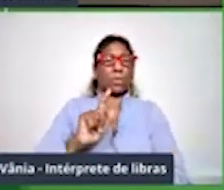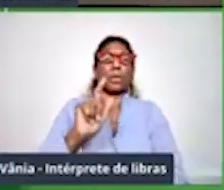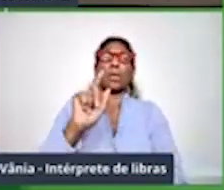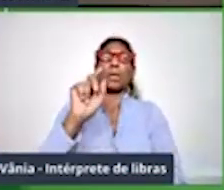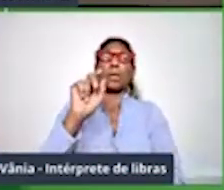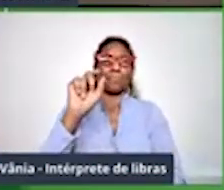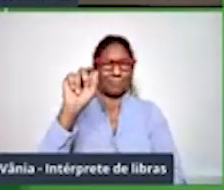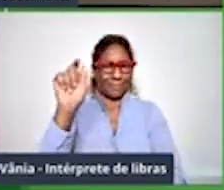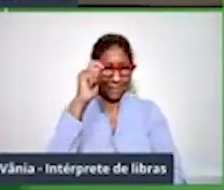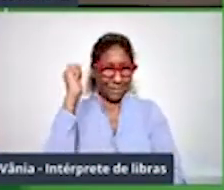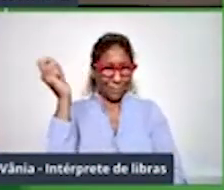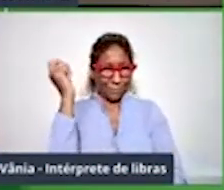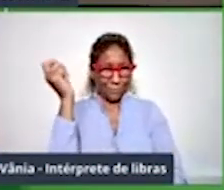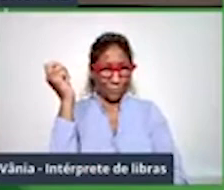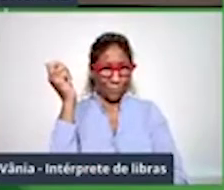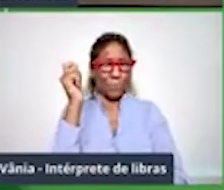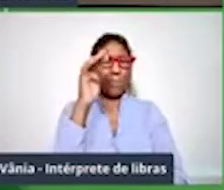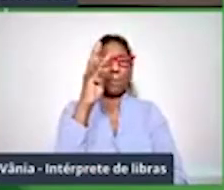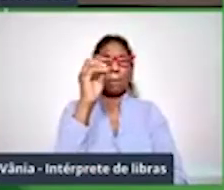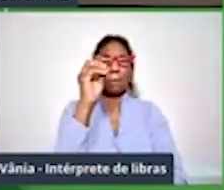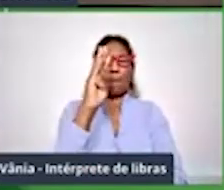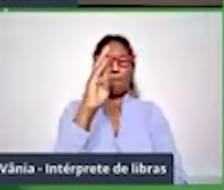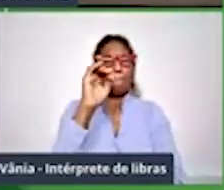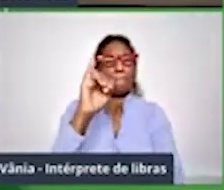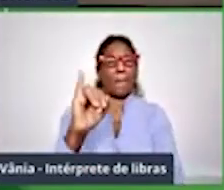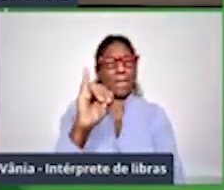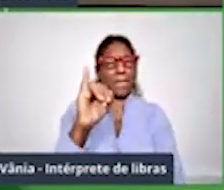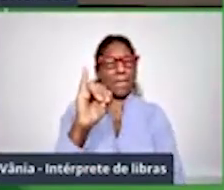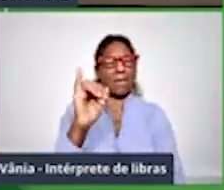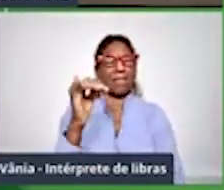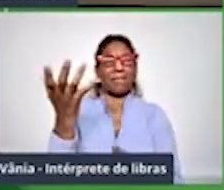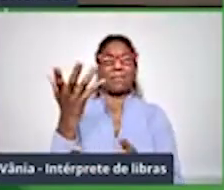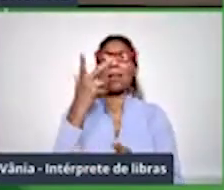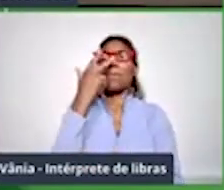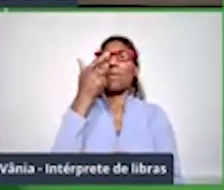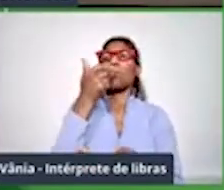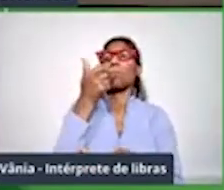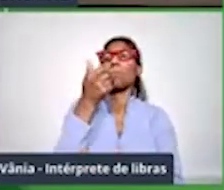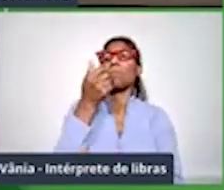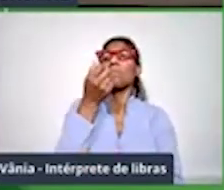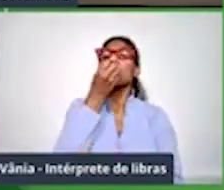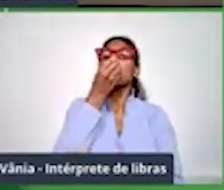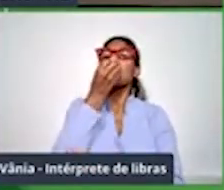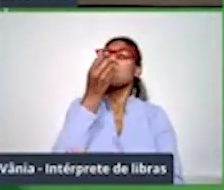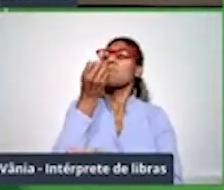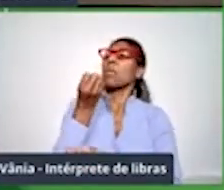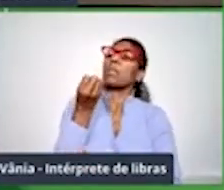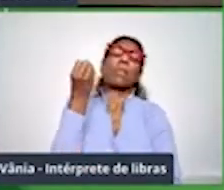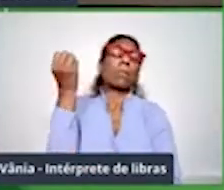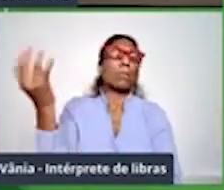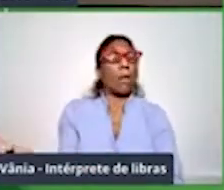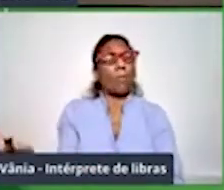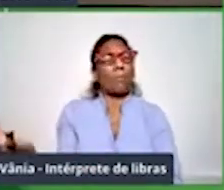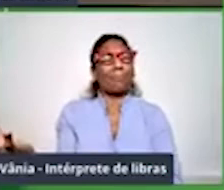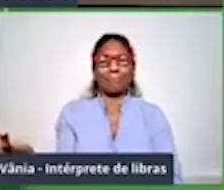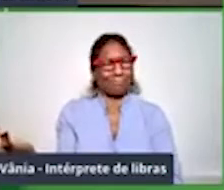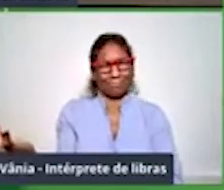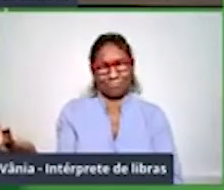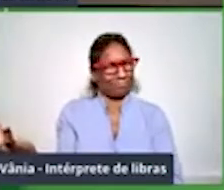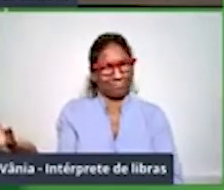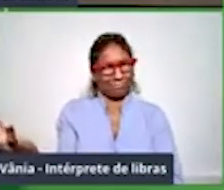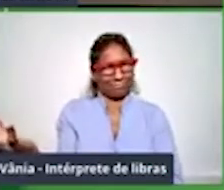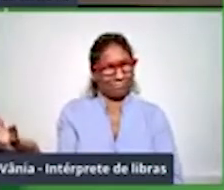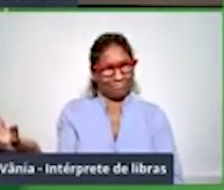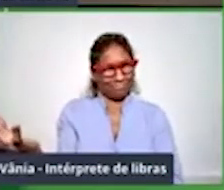bilhões de reais em 2020, como se fosse um gesto de bondade, como se fosse uma benemerência de um